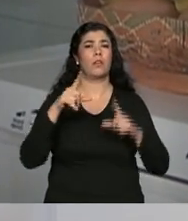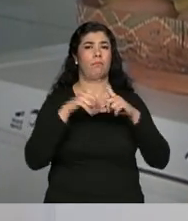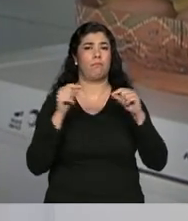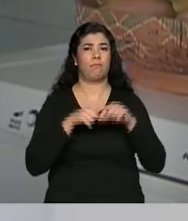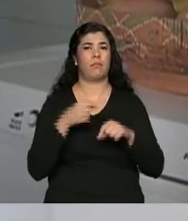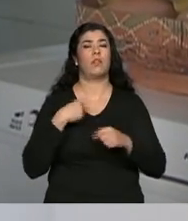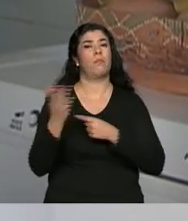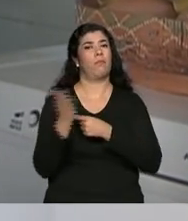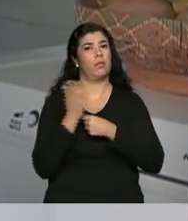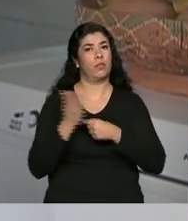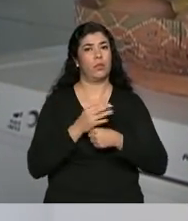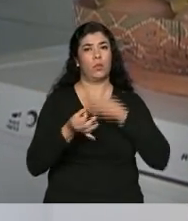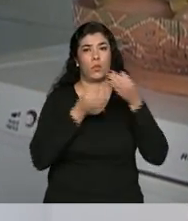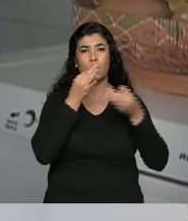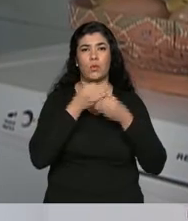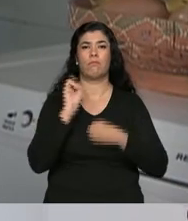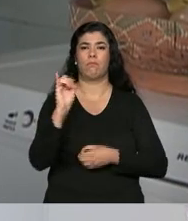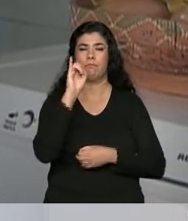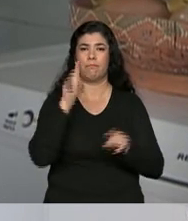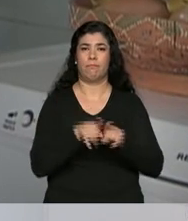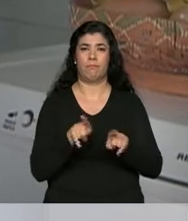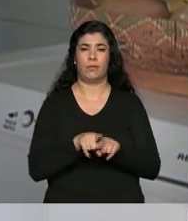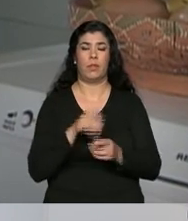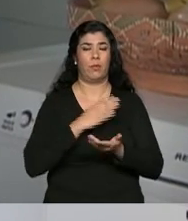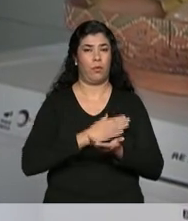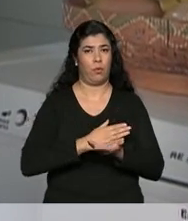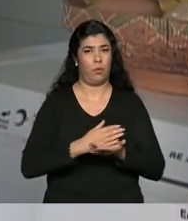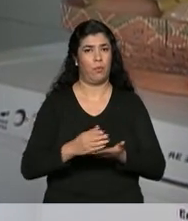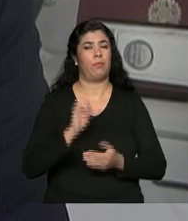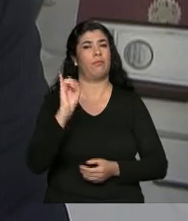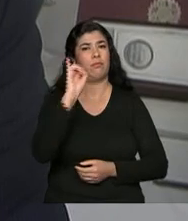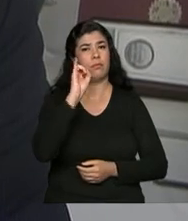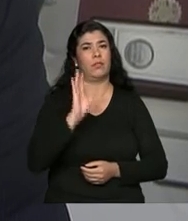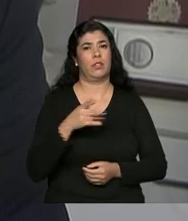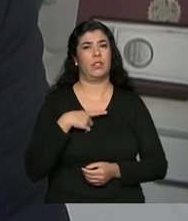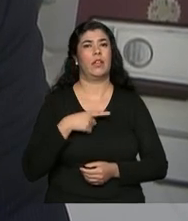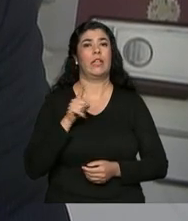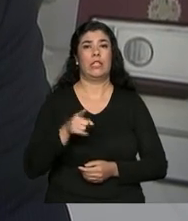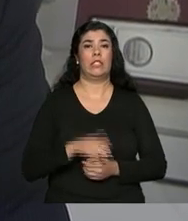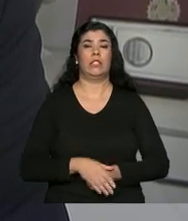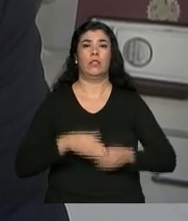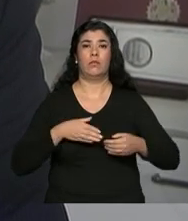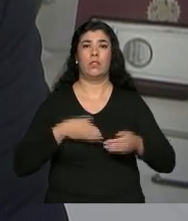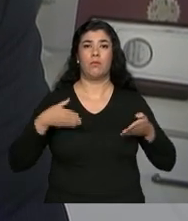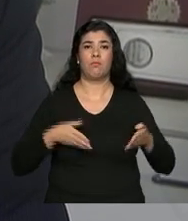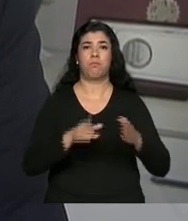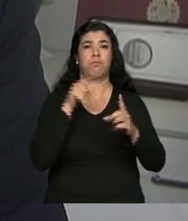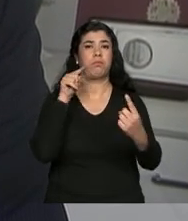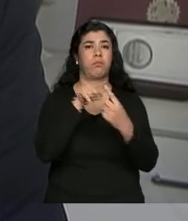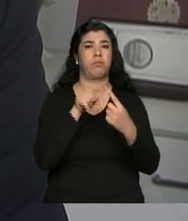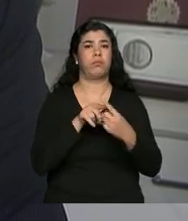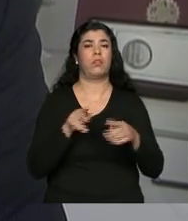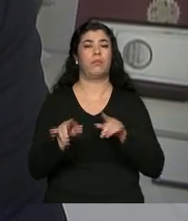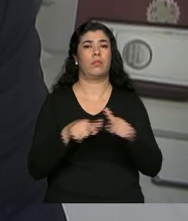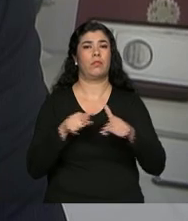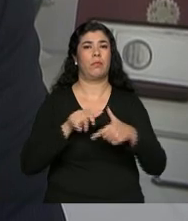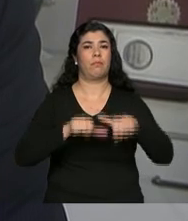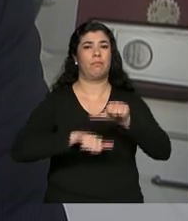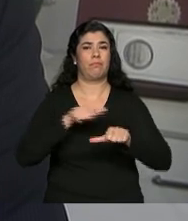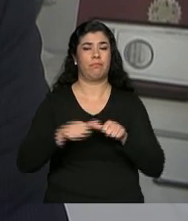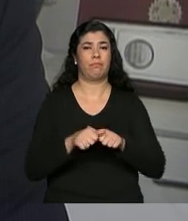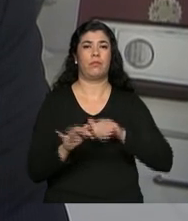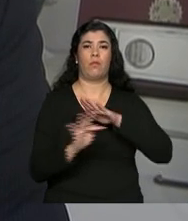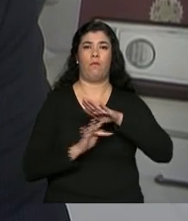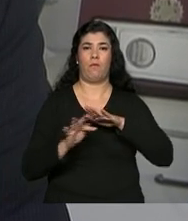ajudou em algumas, eu tive muitas dicas legais. E, assim, no começo foi muito importante. É o caminho da formalização para ter cidadania,